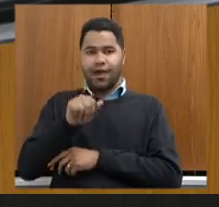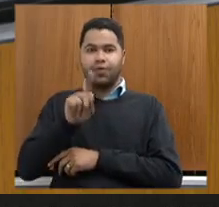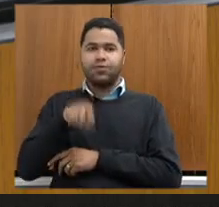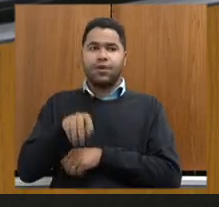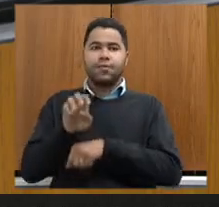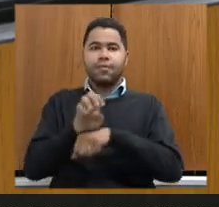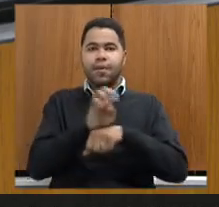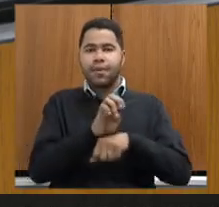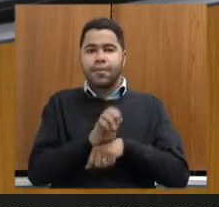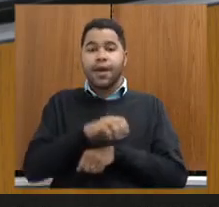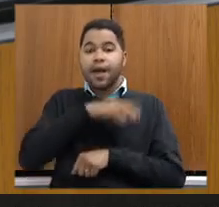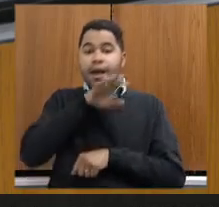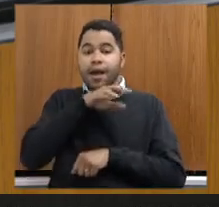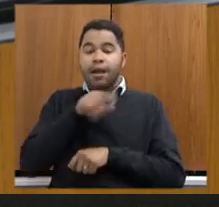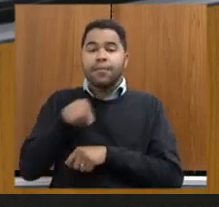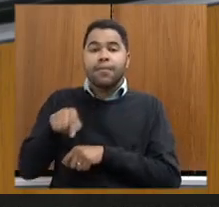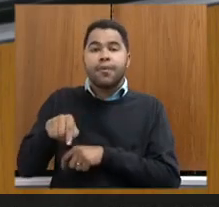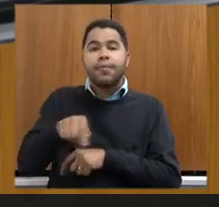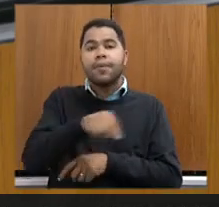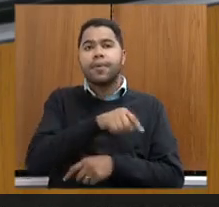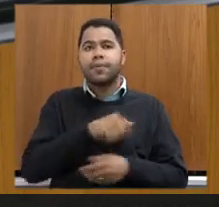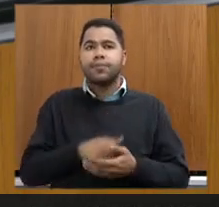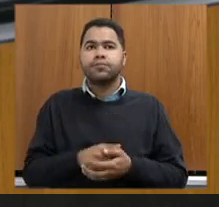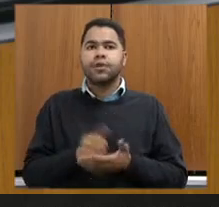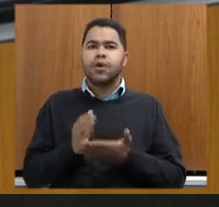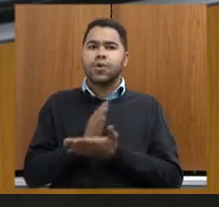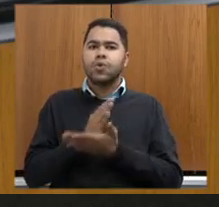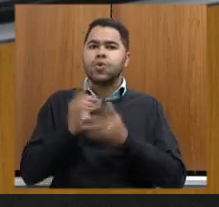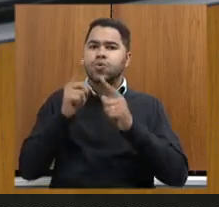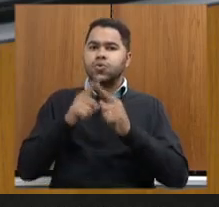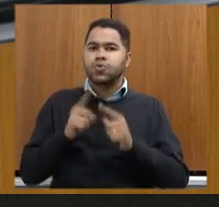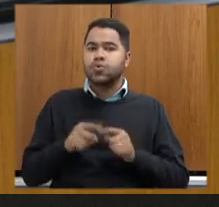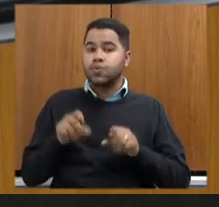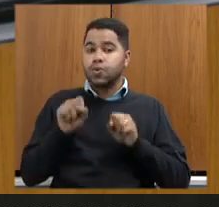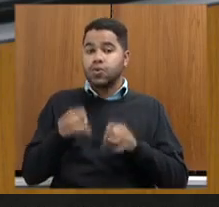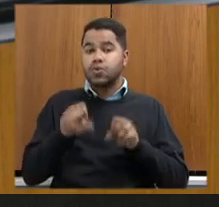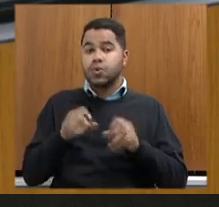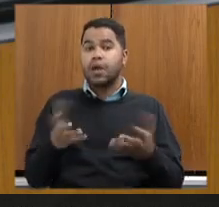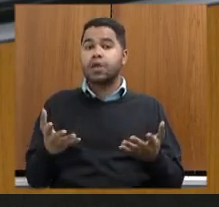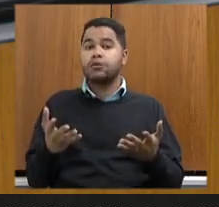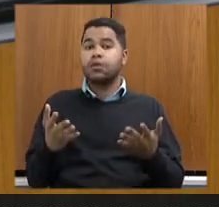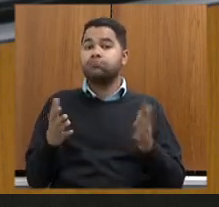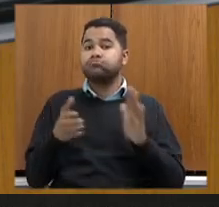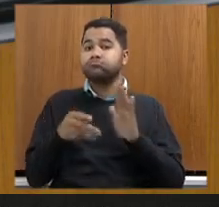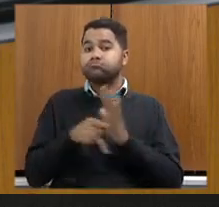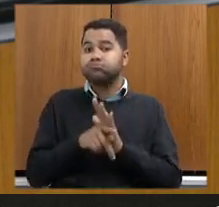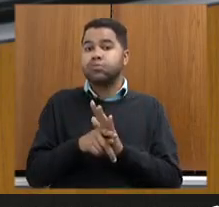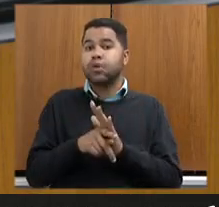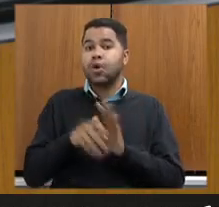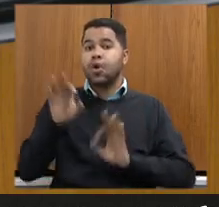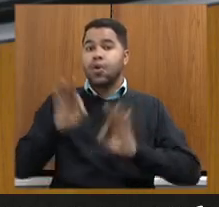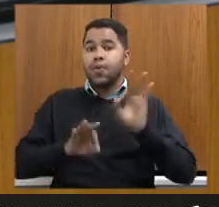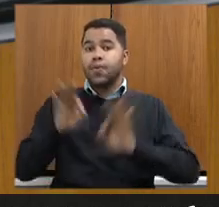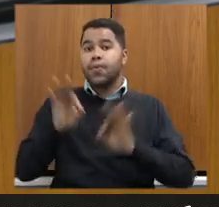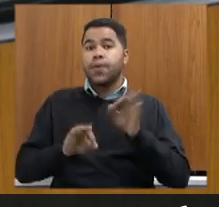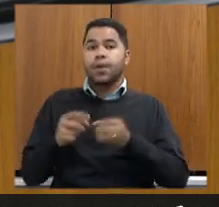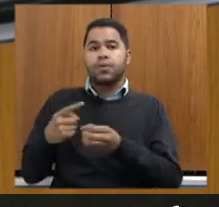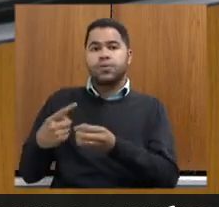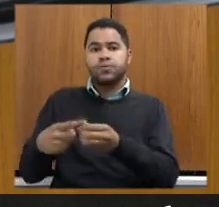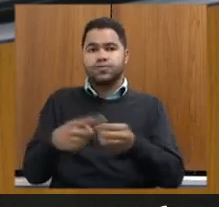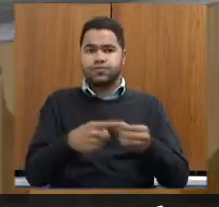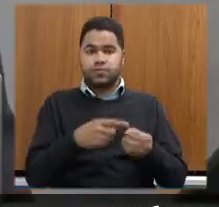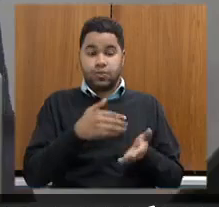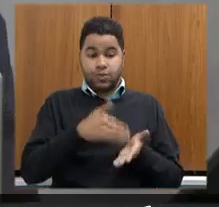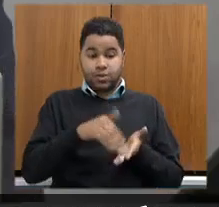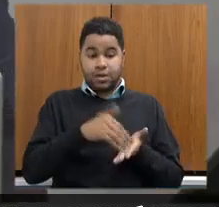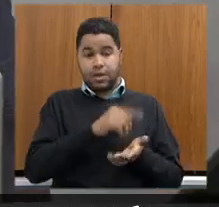microchipagem de animais, existe algum tipo de verificação pelo Estado quanto ao cumprimento do plano de trabalho pelo município? A Secretaria